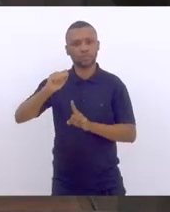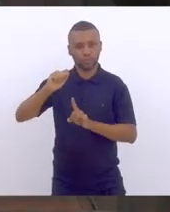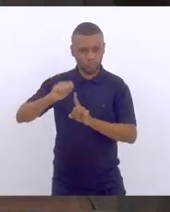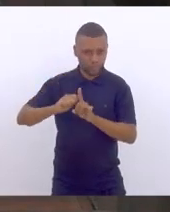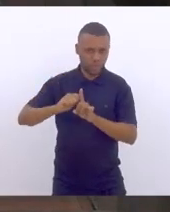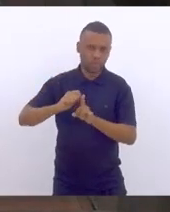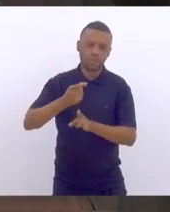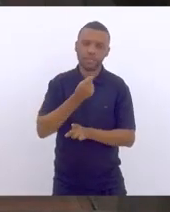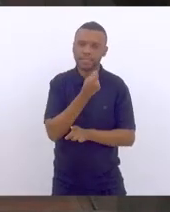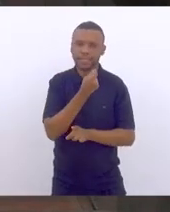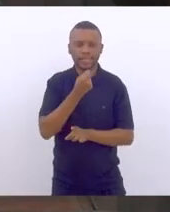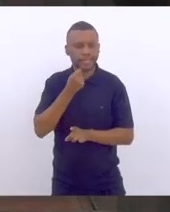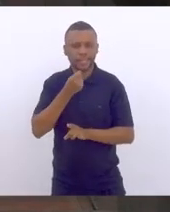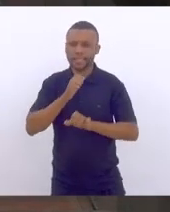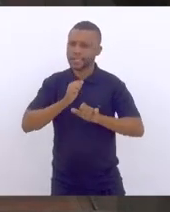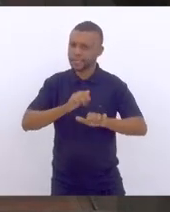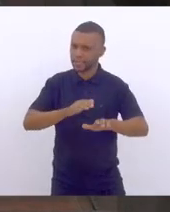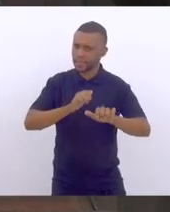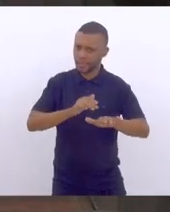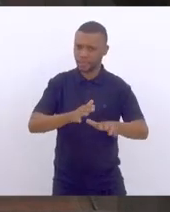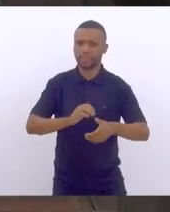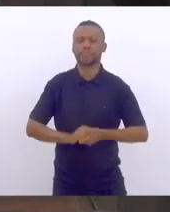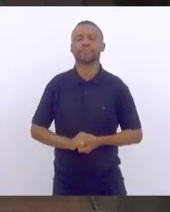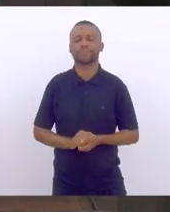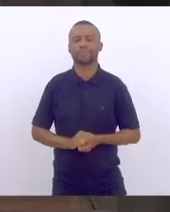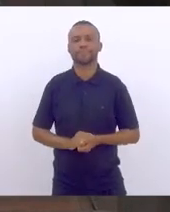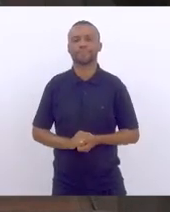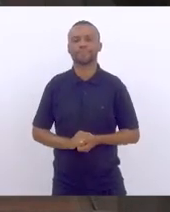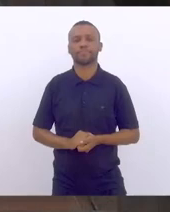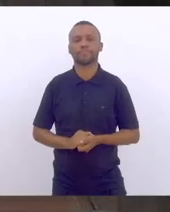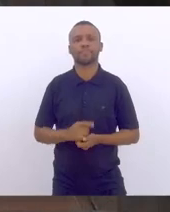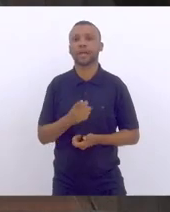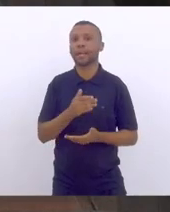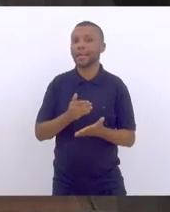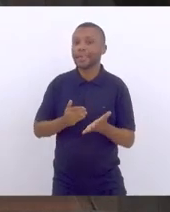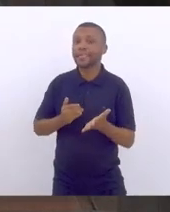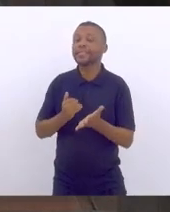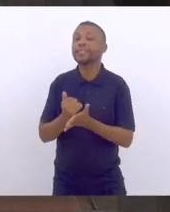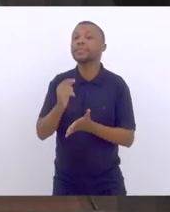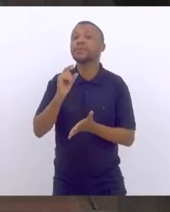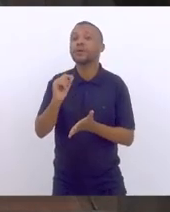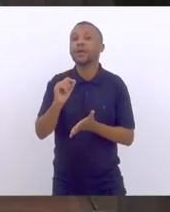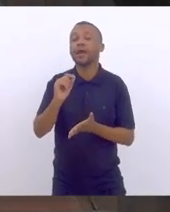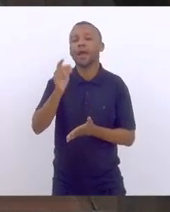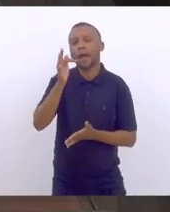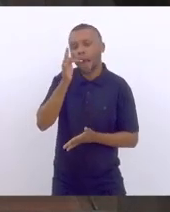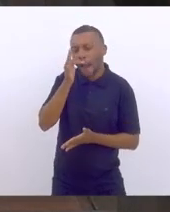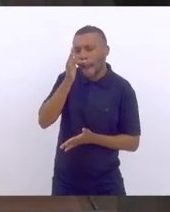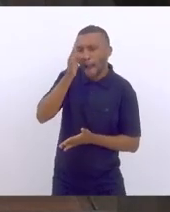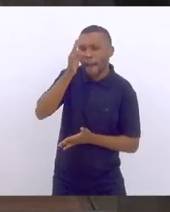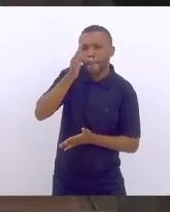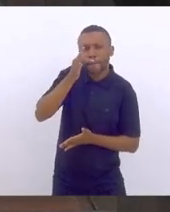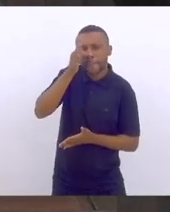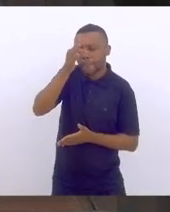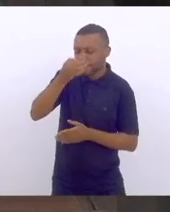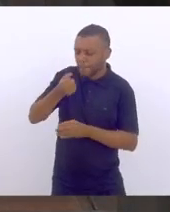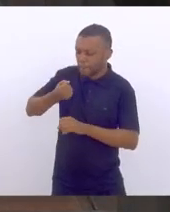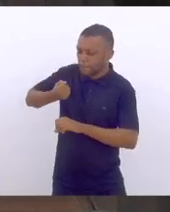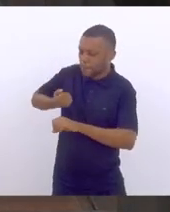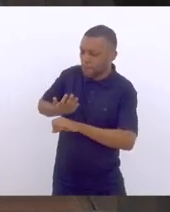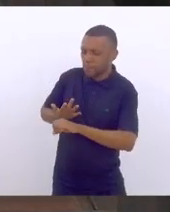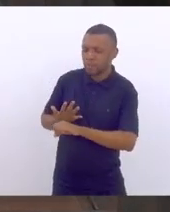deputado Valdeir Carneiro, tem início a primavera. A primavera,